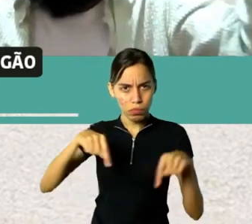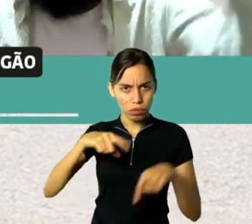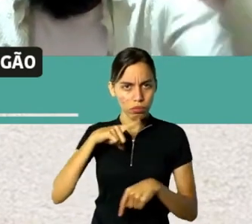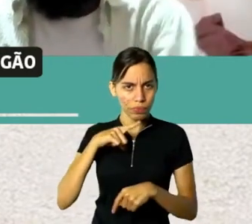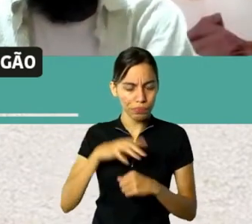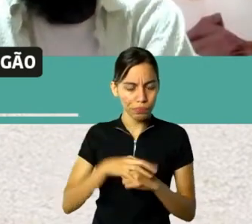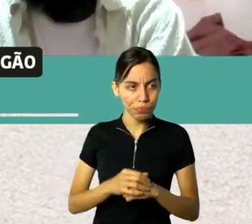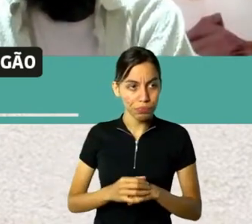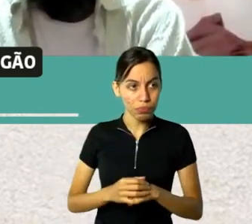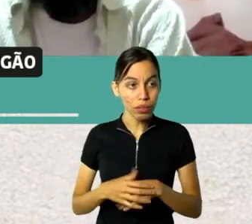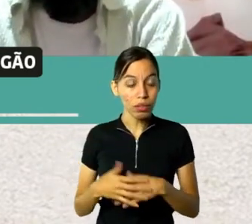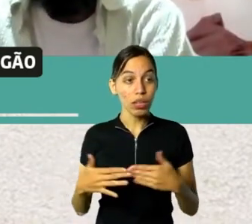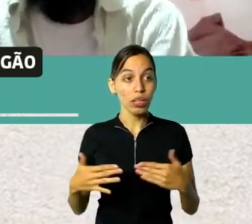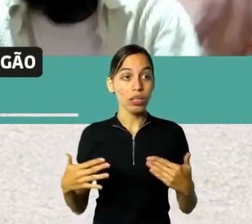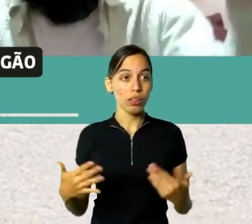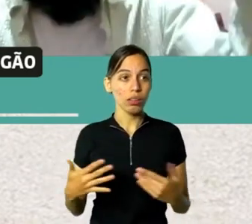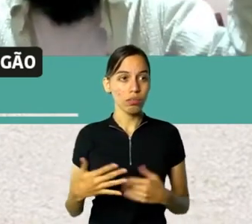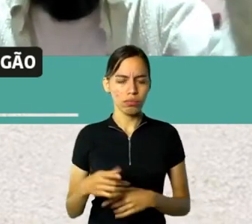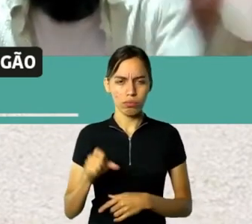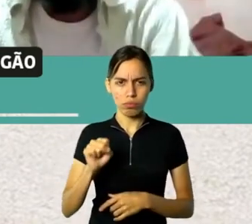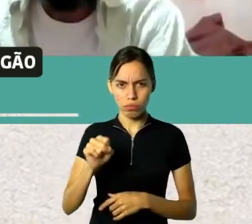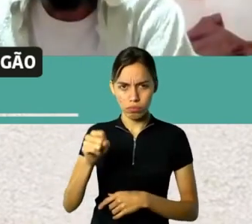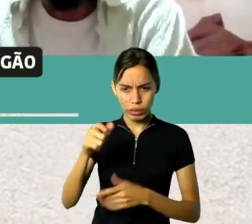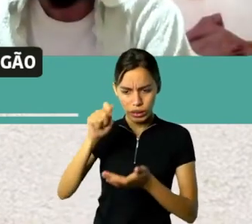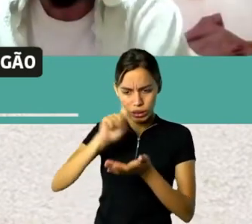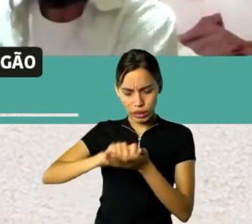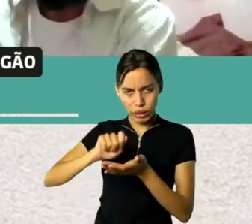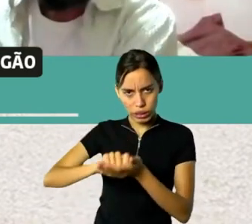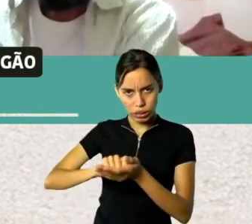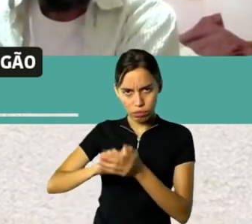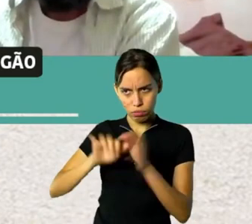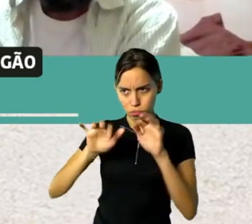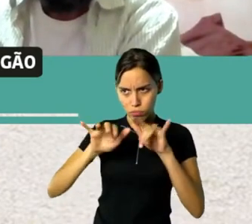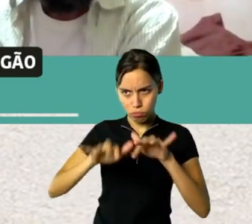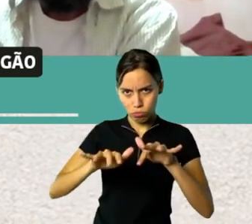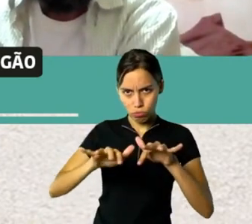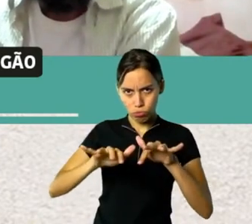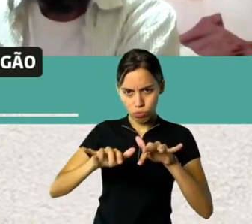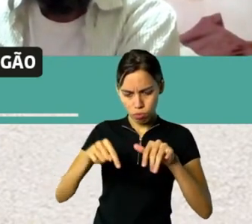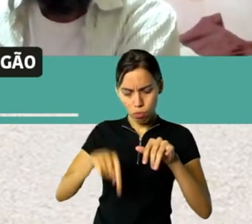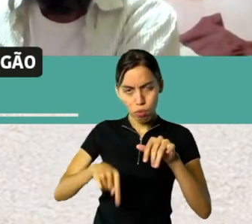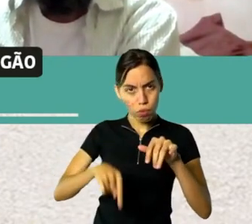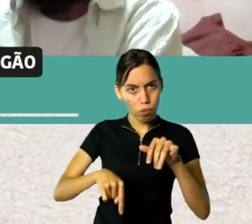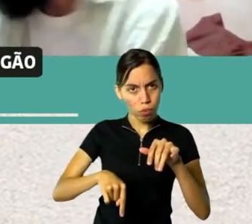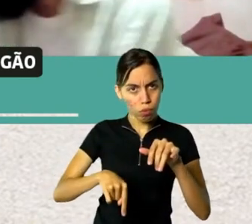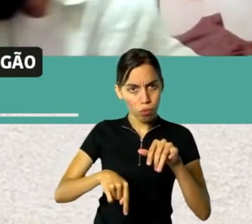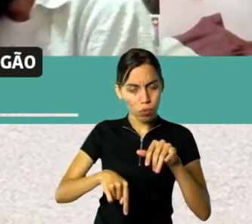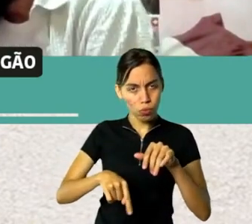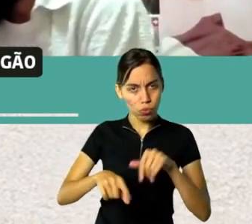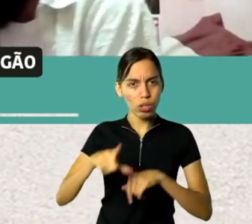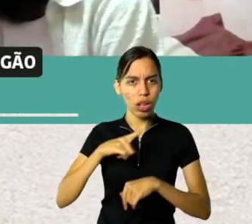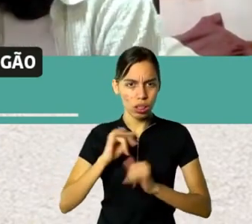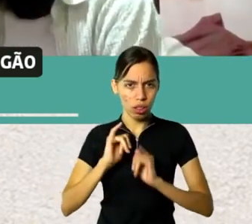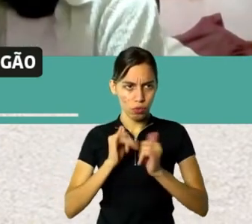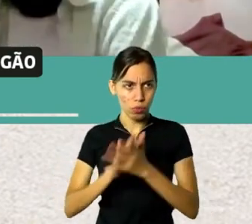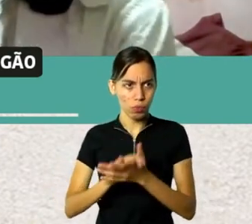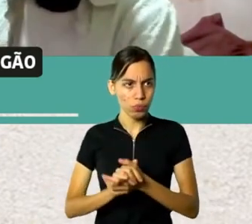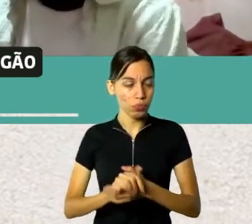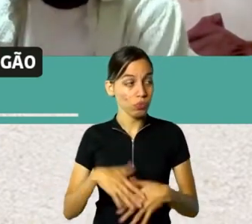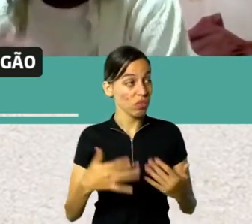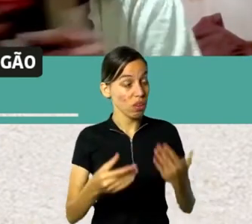Se você escrever Tropecassino, você encontra, aí tem um PDF lá para ler. E o livro, a biografia do Joaquim Rola, está